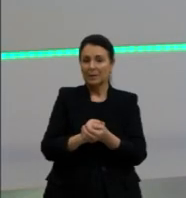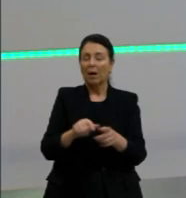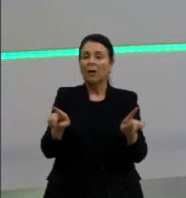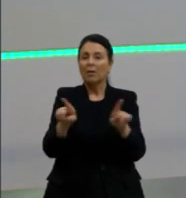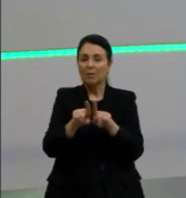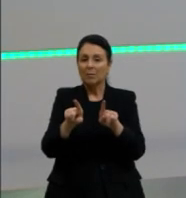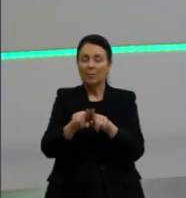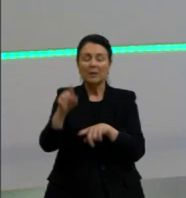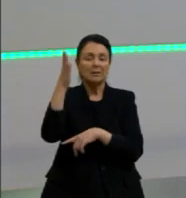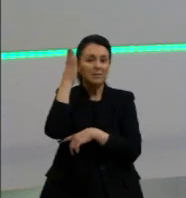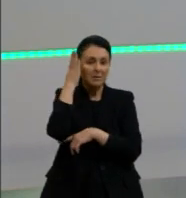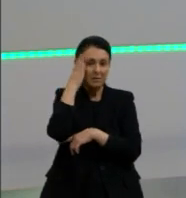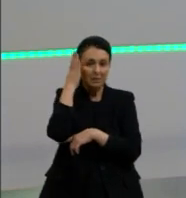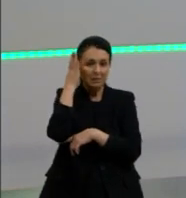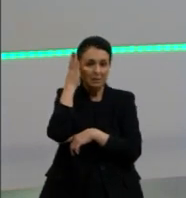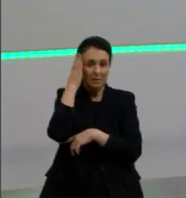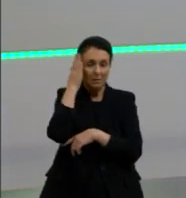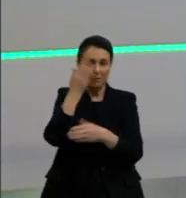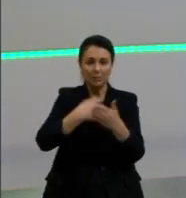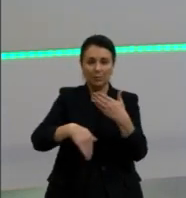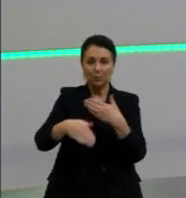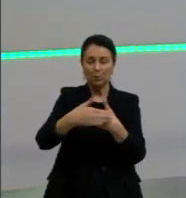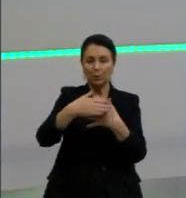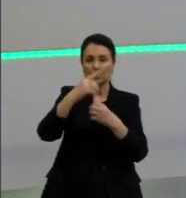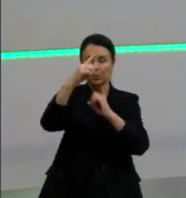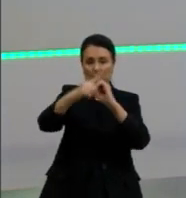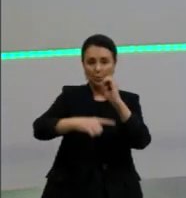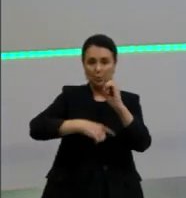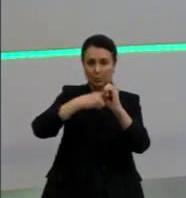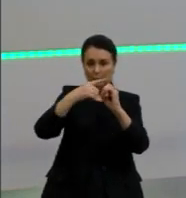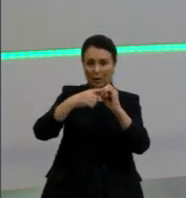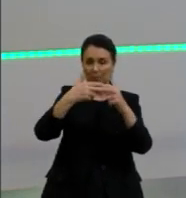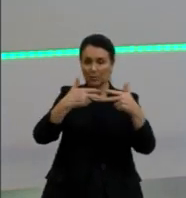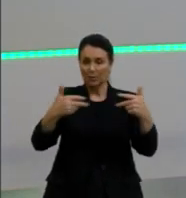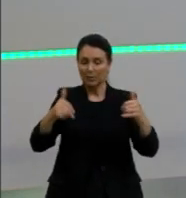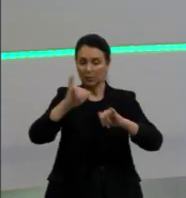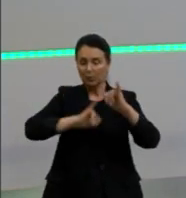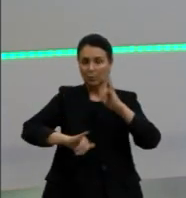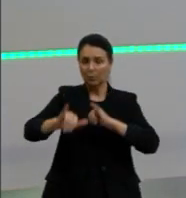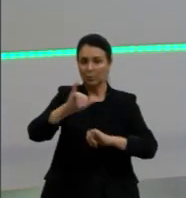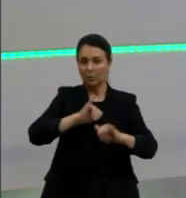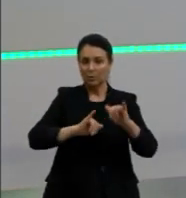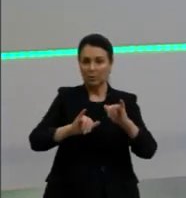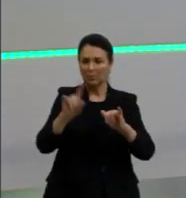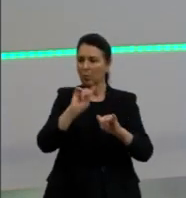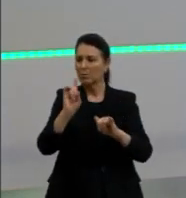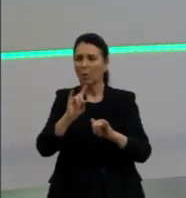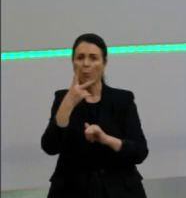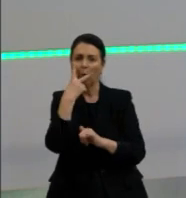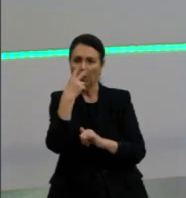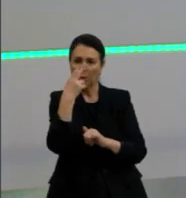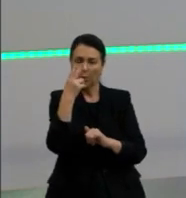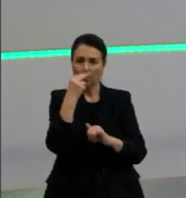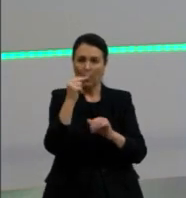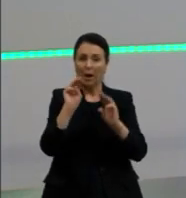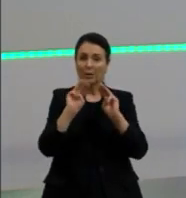Também se sabe que todos os átomos de um dado elemento químico não são idênticos em massa e todas as